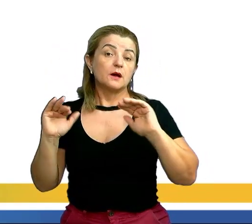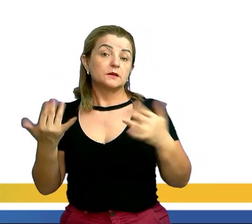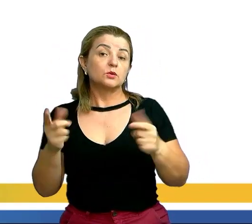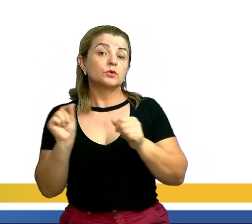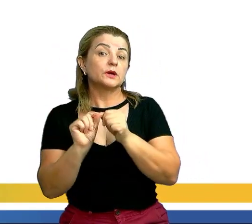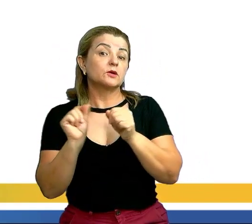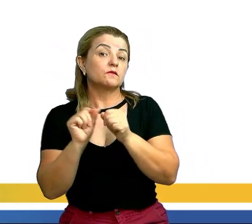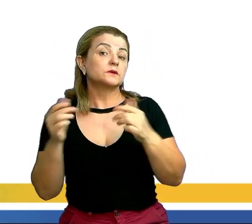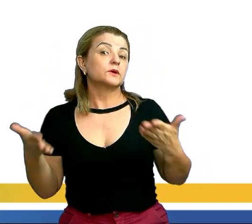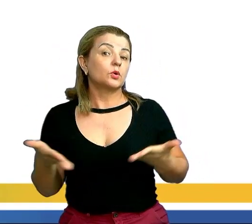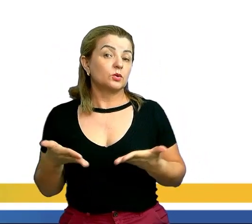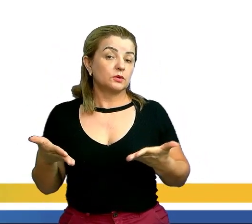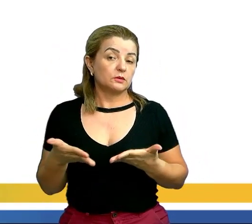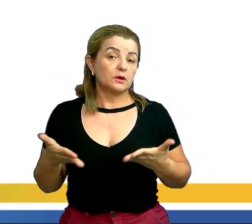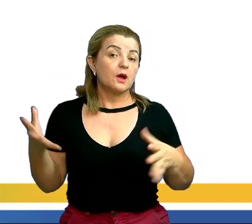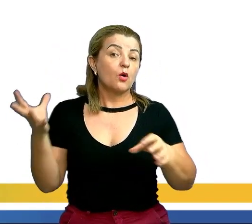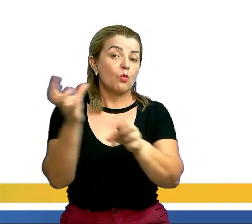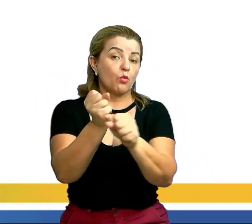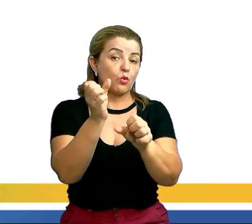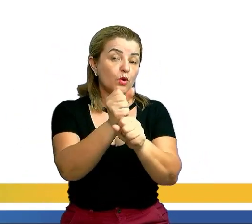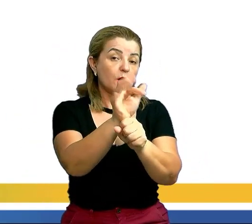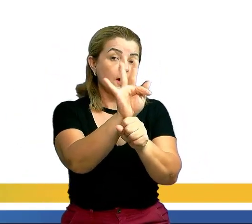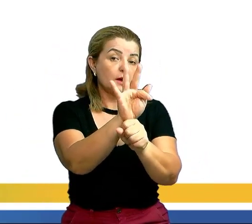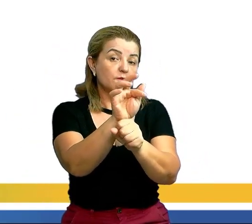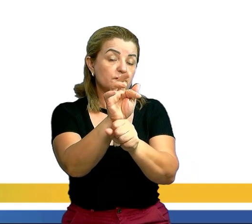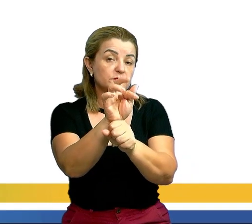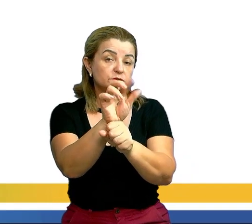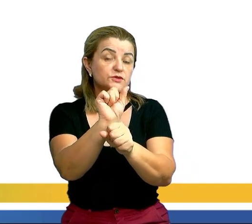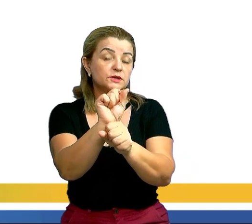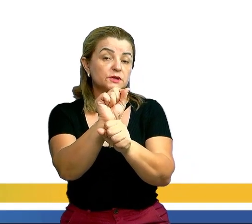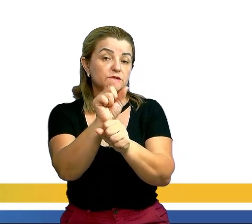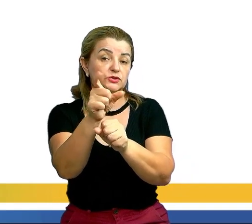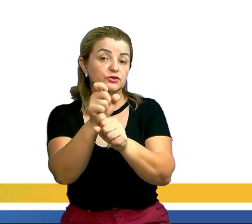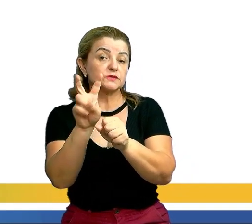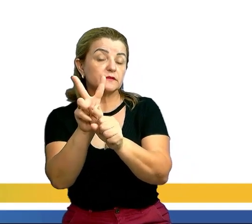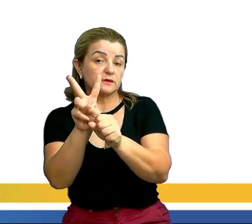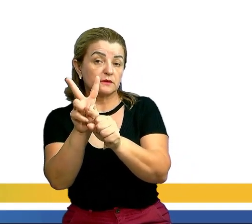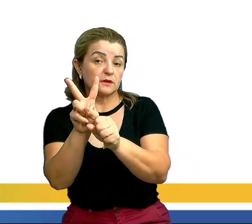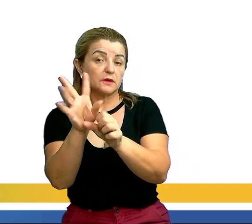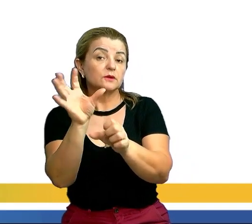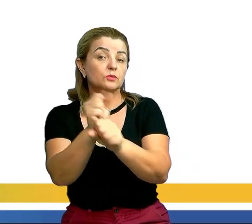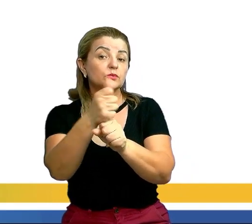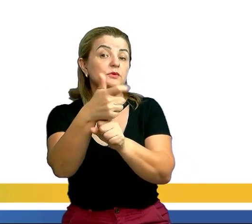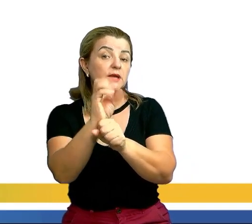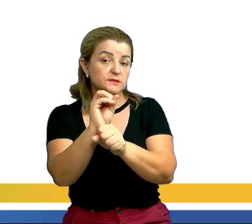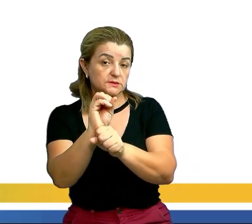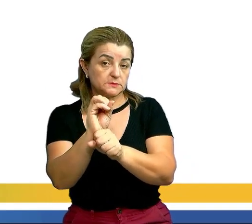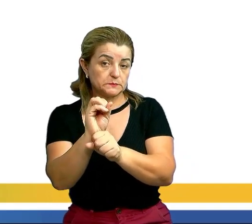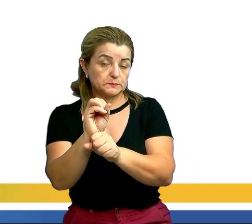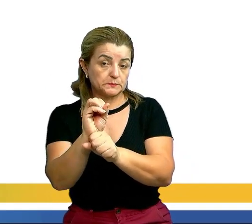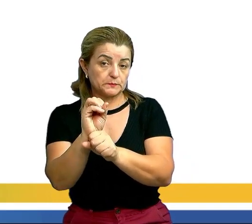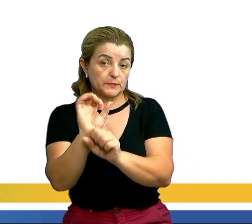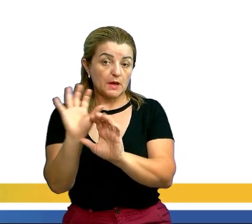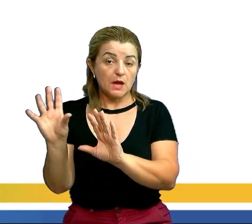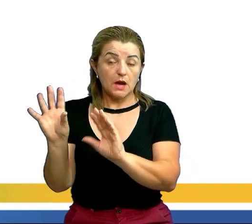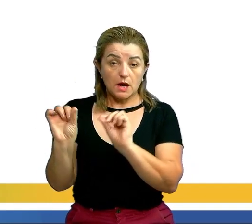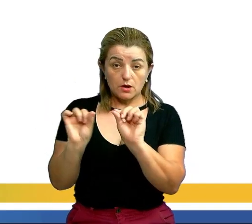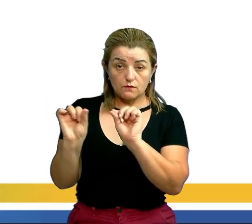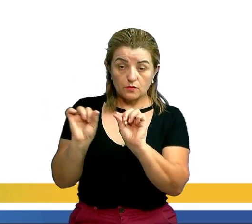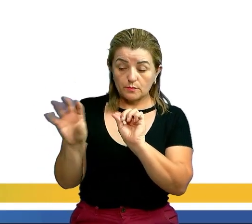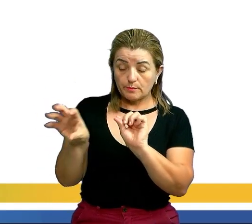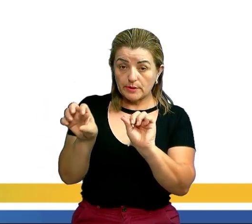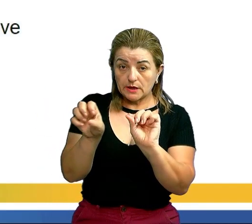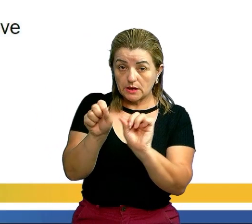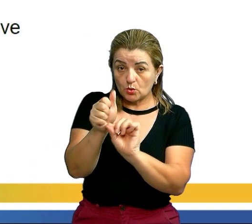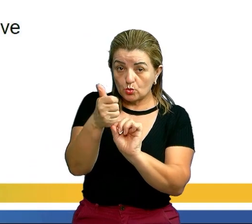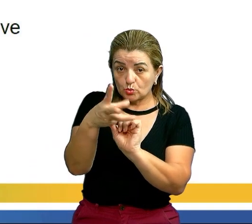que eu faço agora? Eu vou calcular o f de XV. O meu XV deu quanto? Deu 10. Aí eu vou pegar esse 10